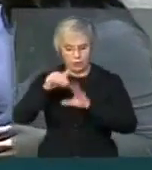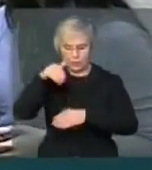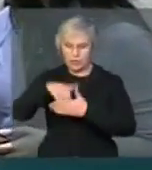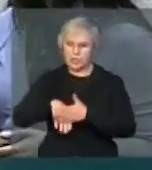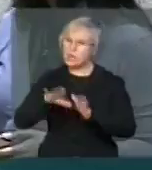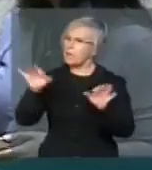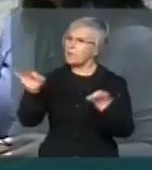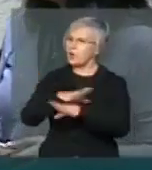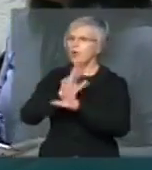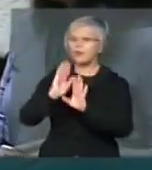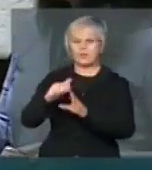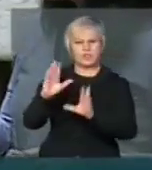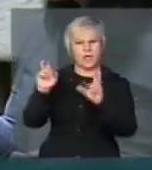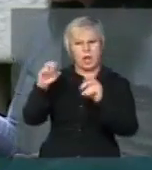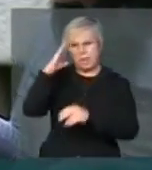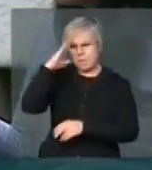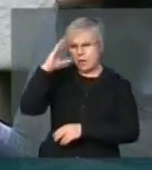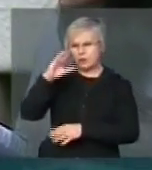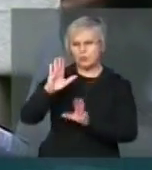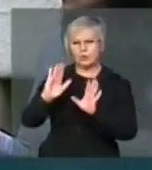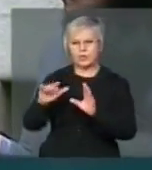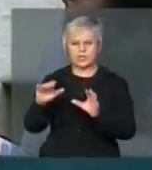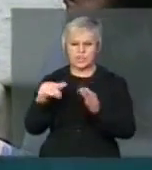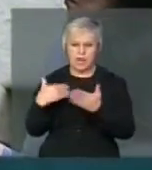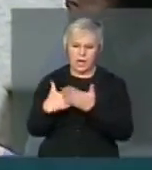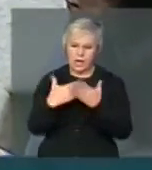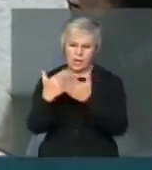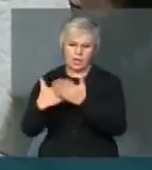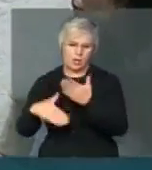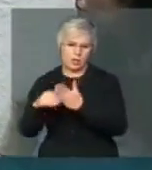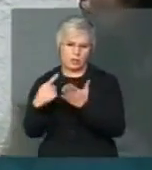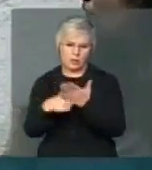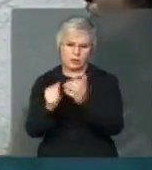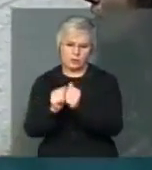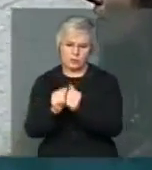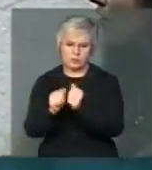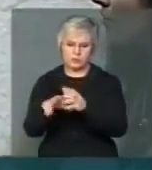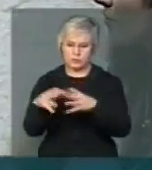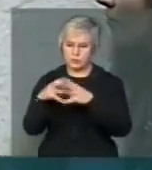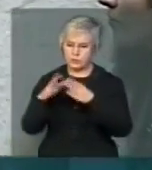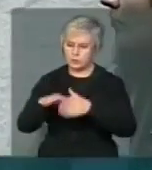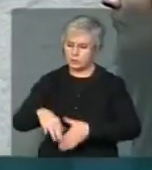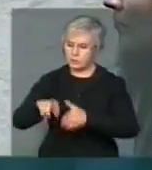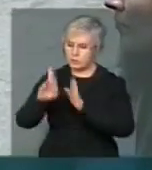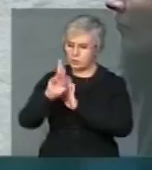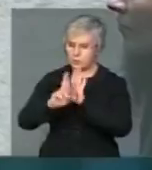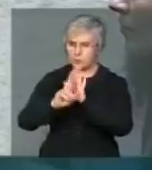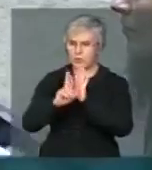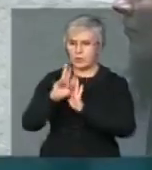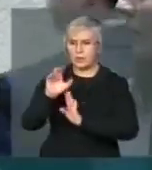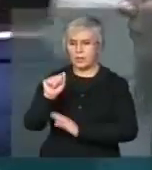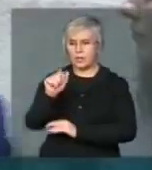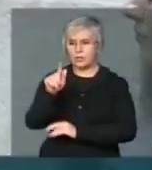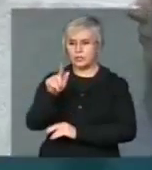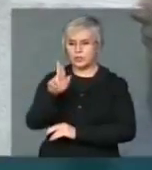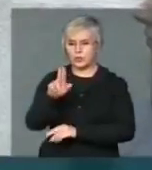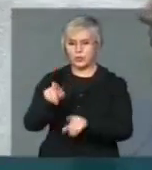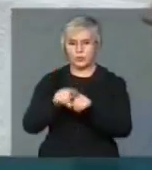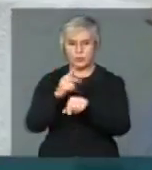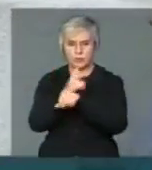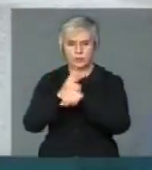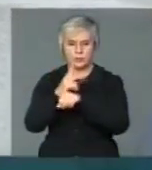matéria já está madura. Houve uma grande articulação por parte dos representantes da Advocacia Geral da União, dos